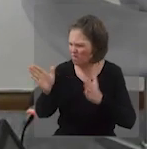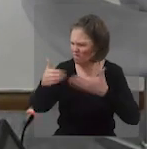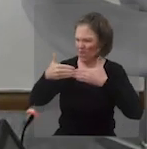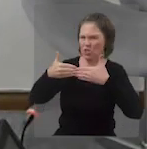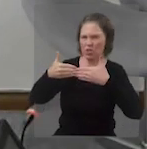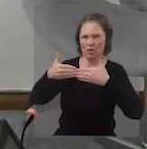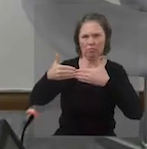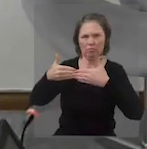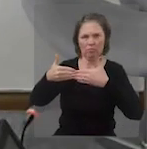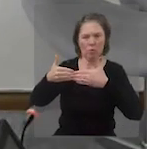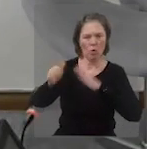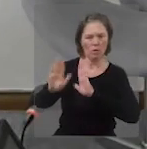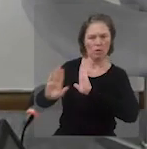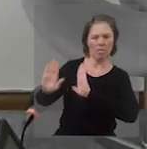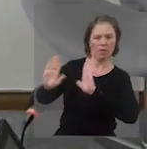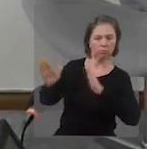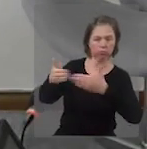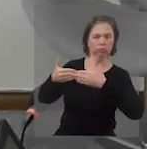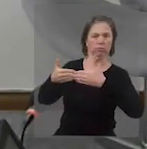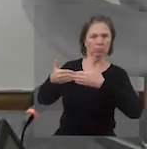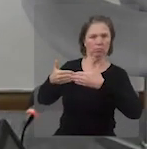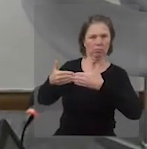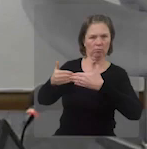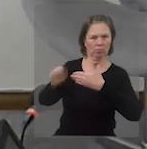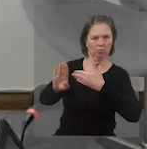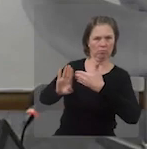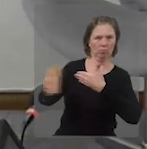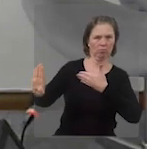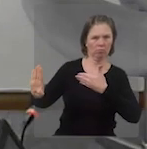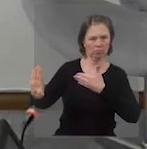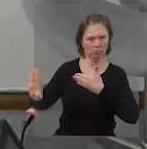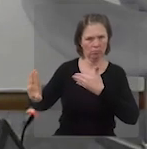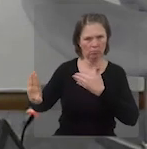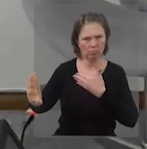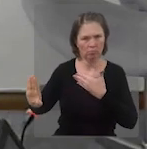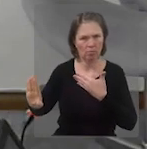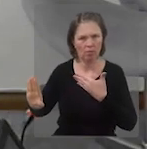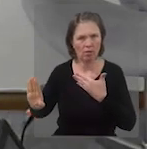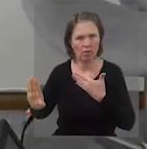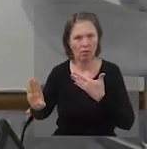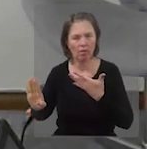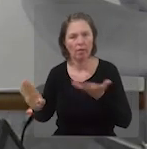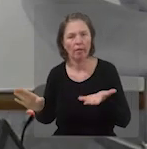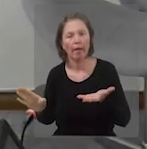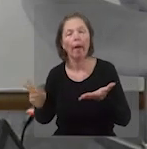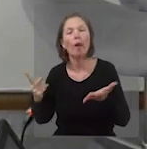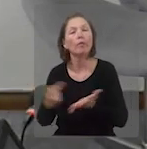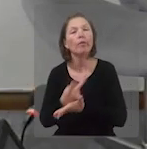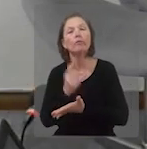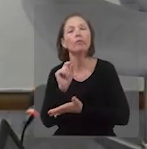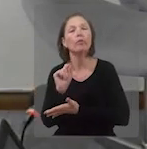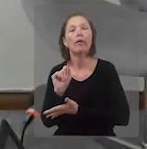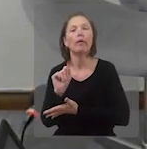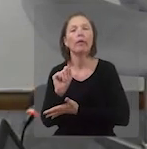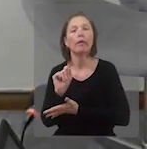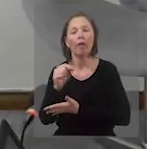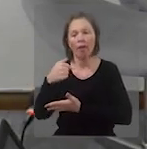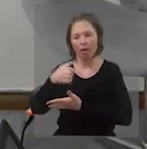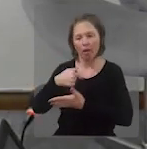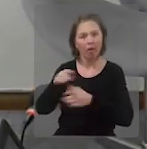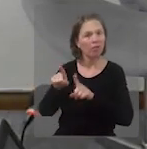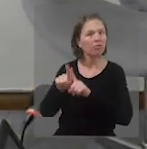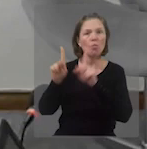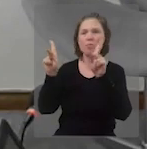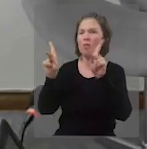o ego, o ego, a defesa do ego, da vaidade da pessoa e com o que que